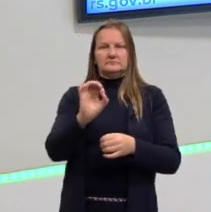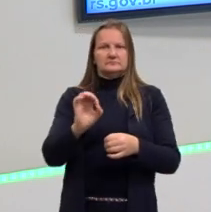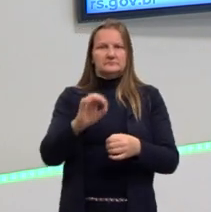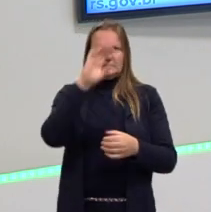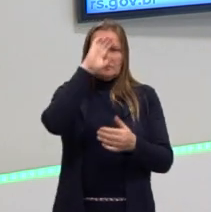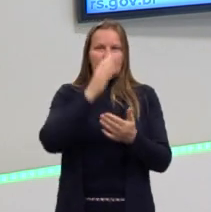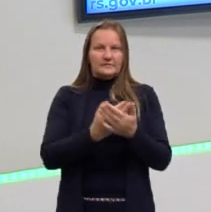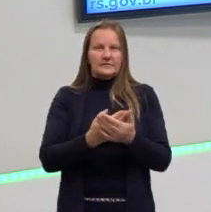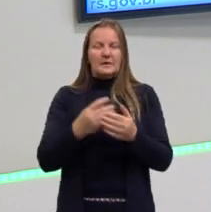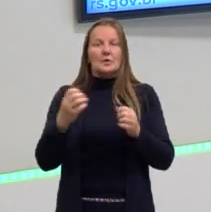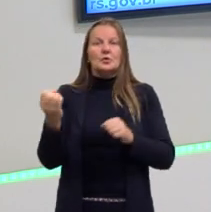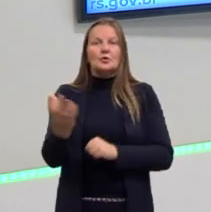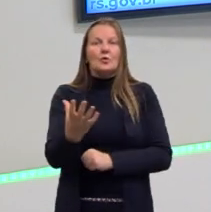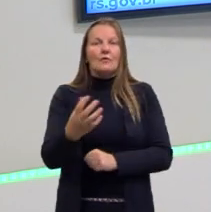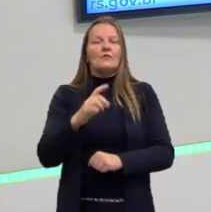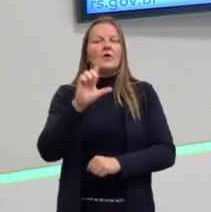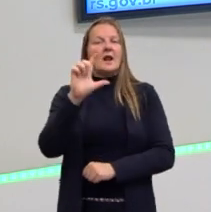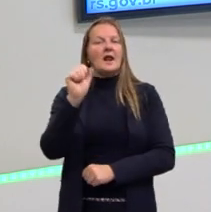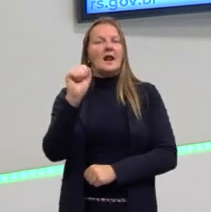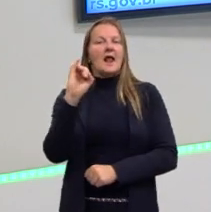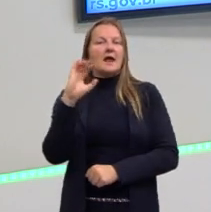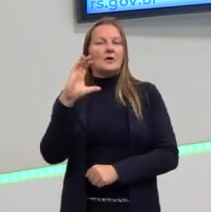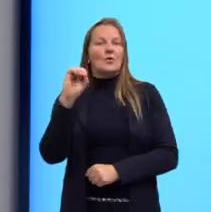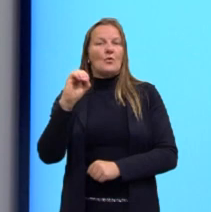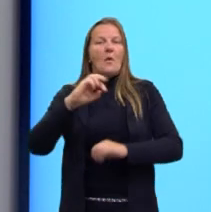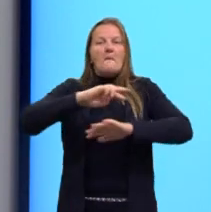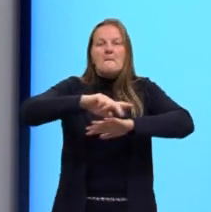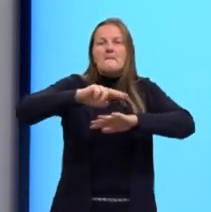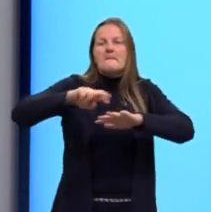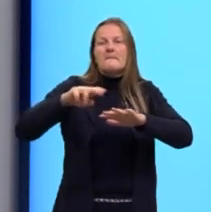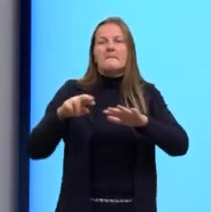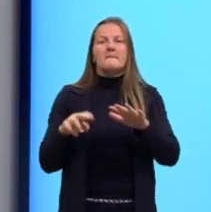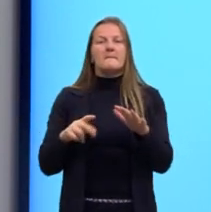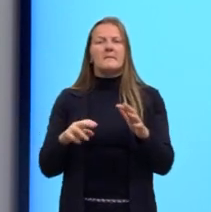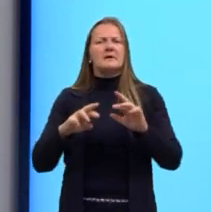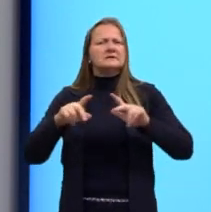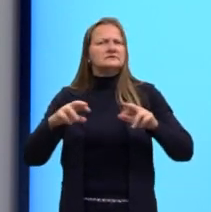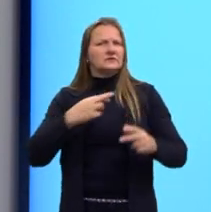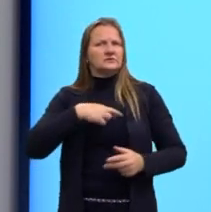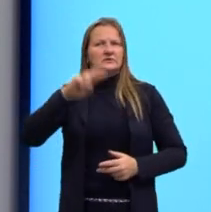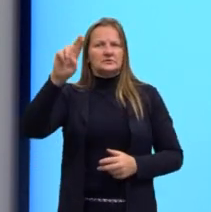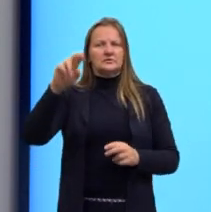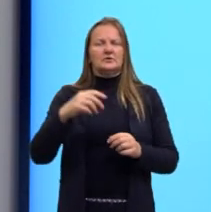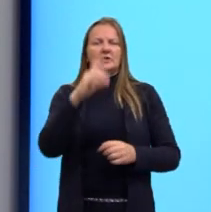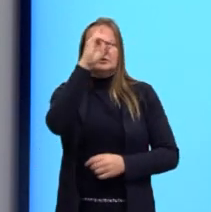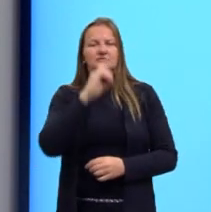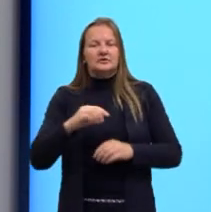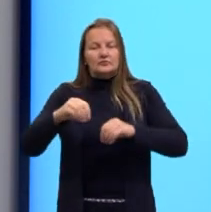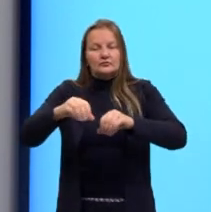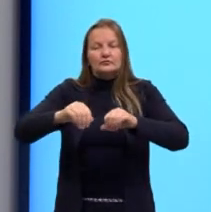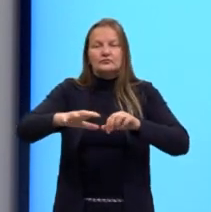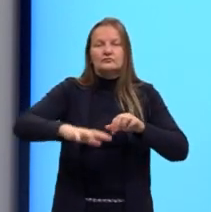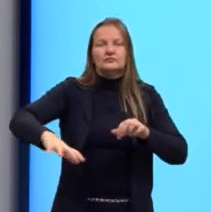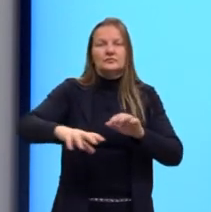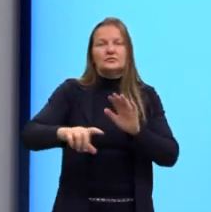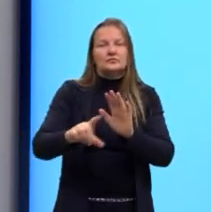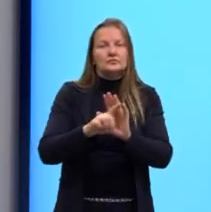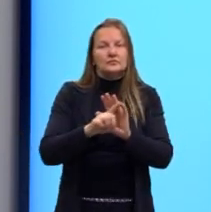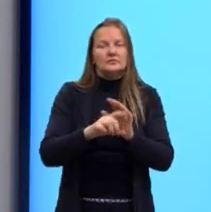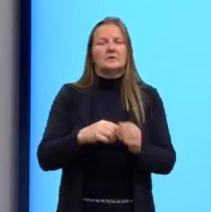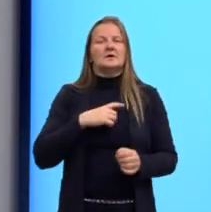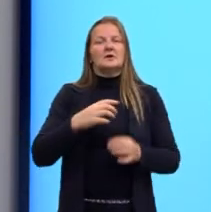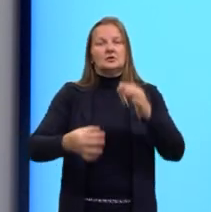Por isso, o Estado moderno é laico. Ele é plural. O Estado moderno é plural. Direito à propriedade. Nós temos direito à